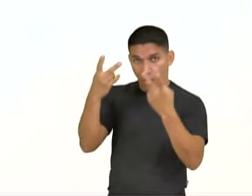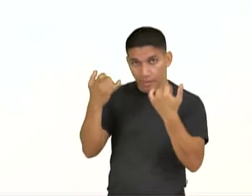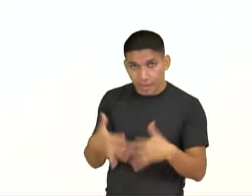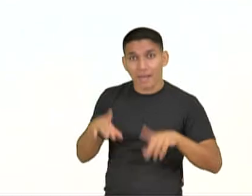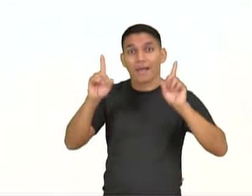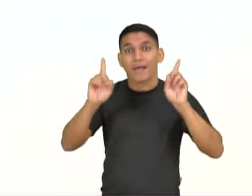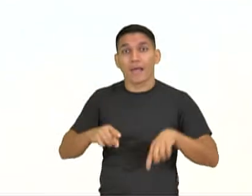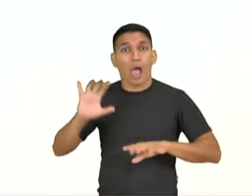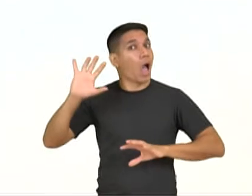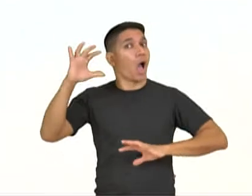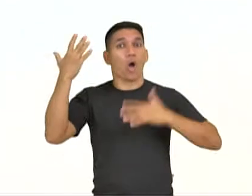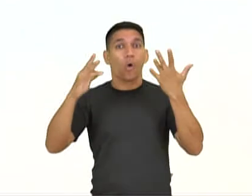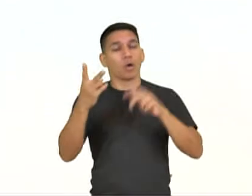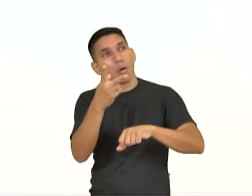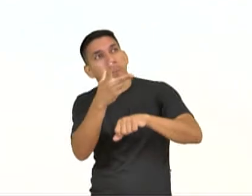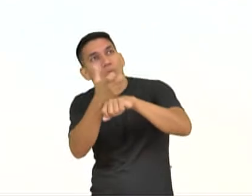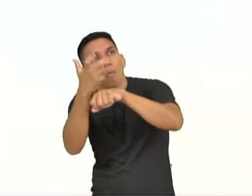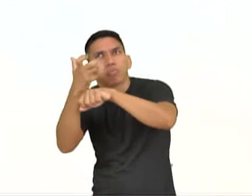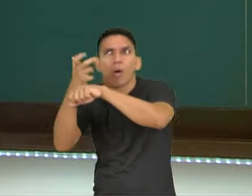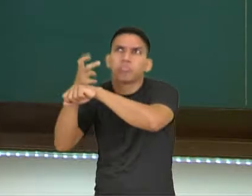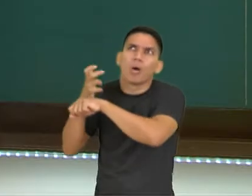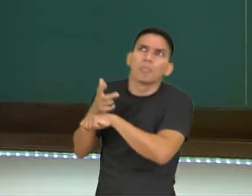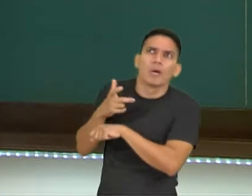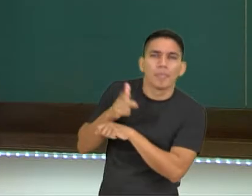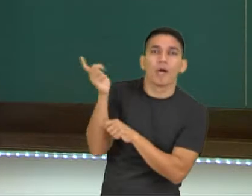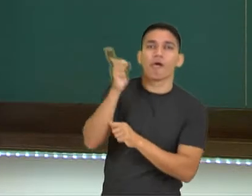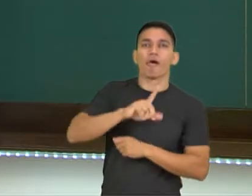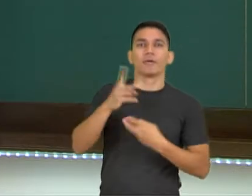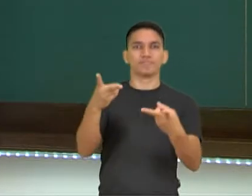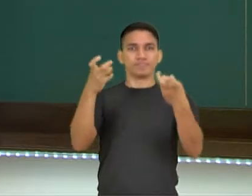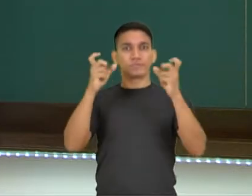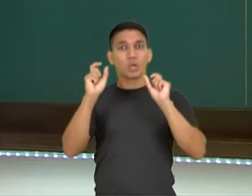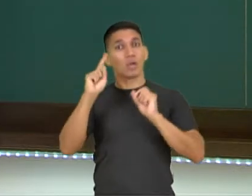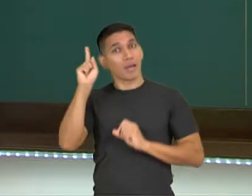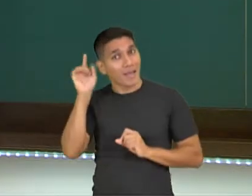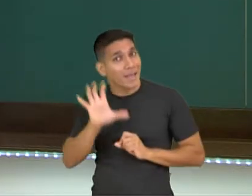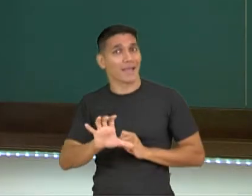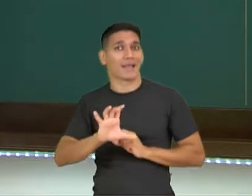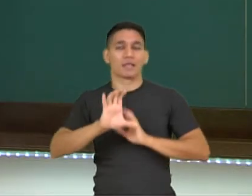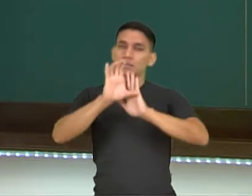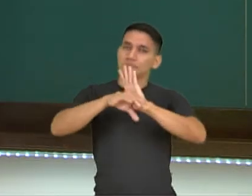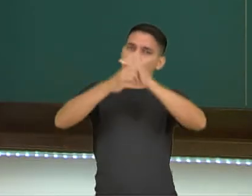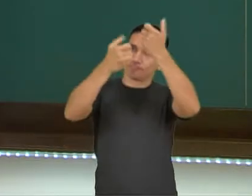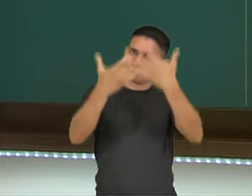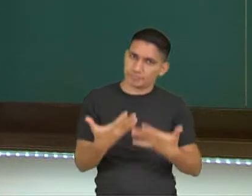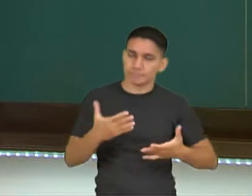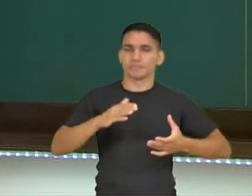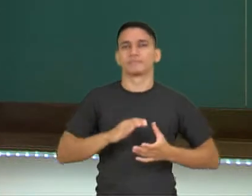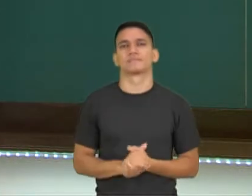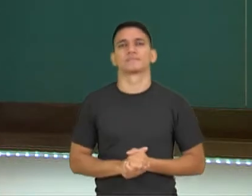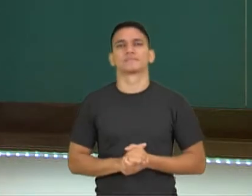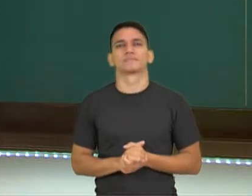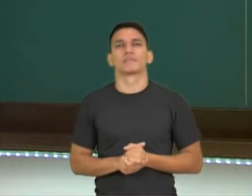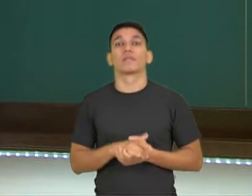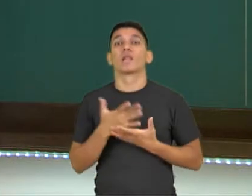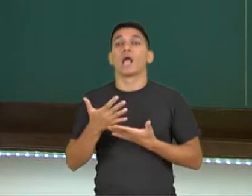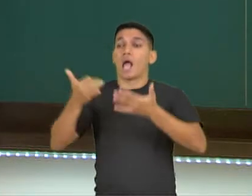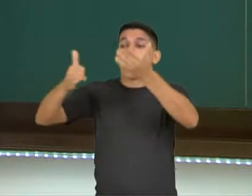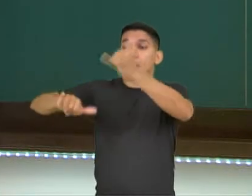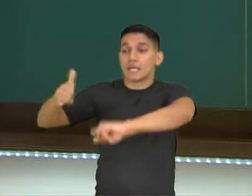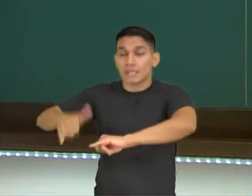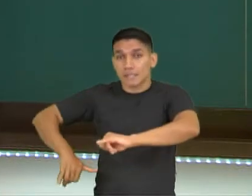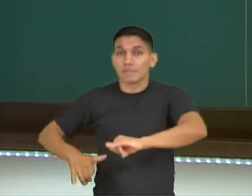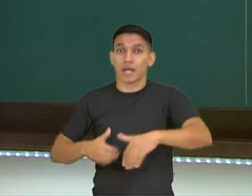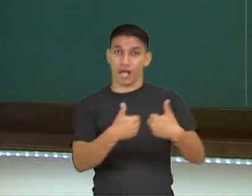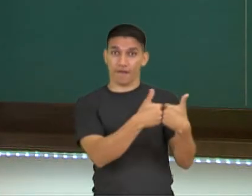acontecimento observável, aquilo que nós vemos. Essa seria a definição clássica, né? Mais comum. Para a química e para a